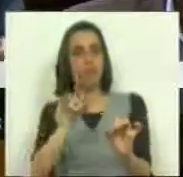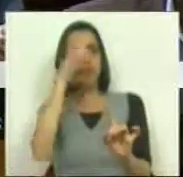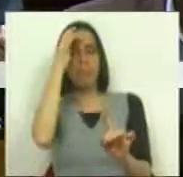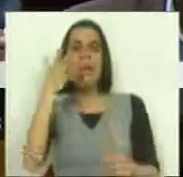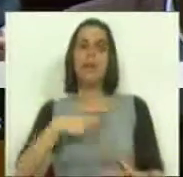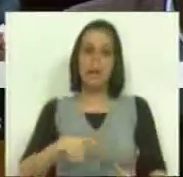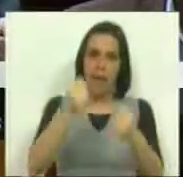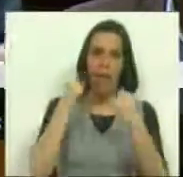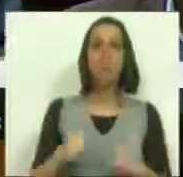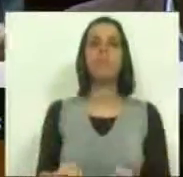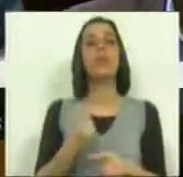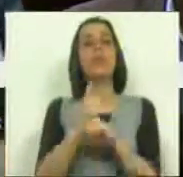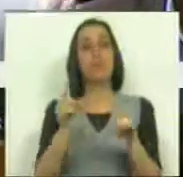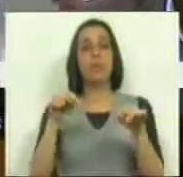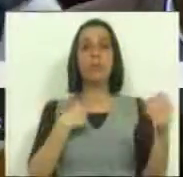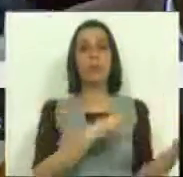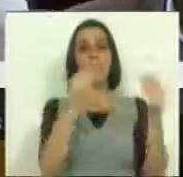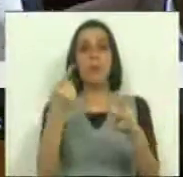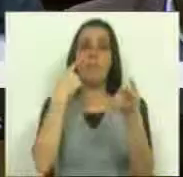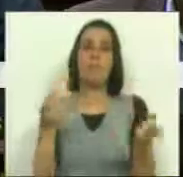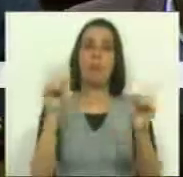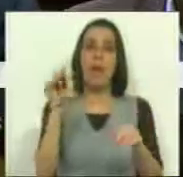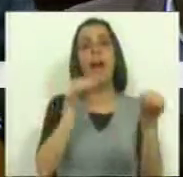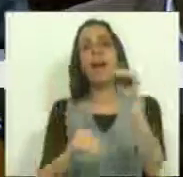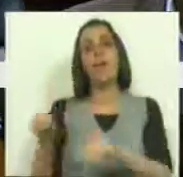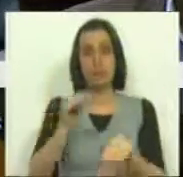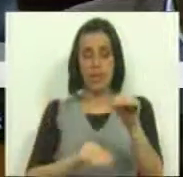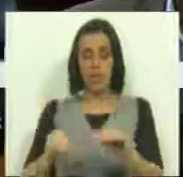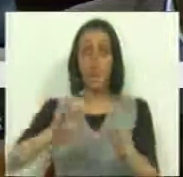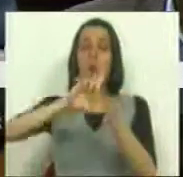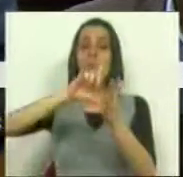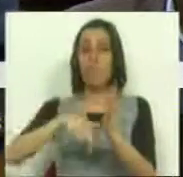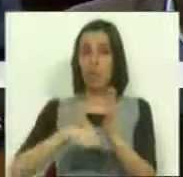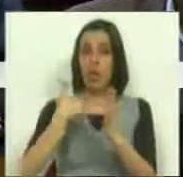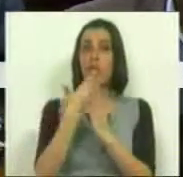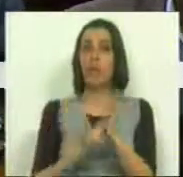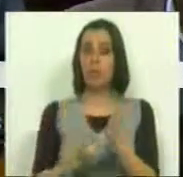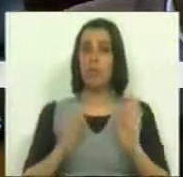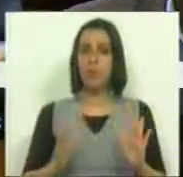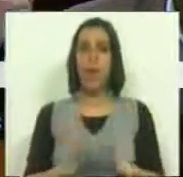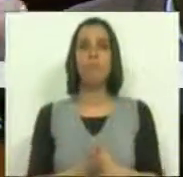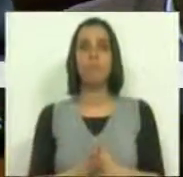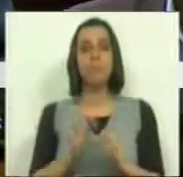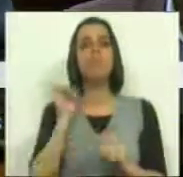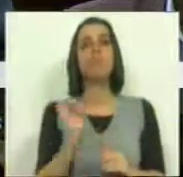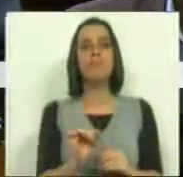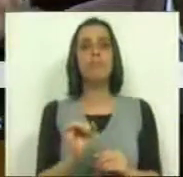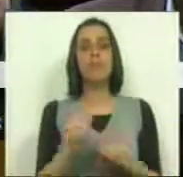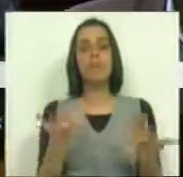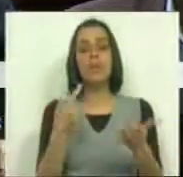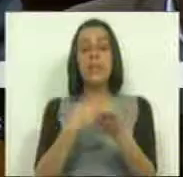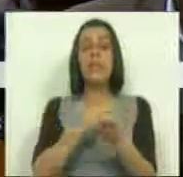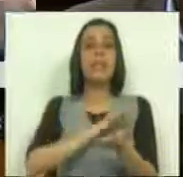queremos insistir e por isso trazemos novamente à votação um projeto de resolução que visa